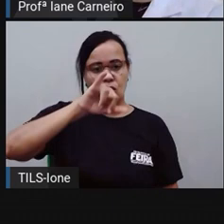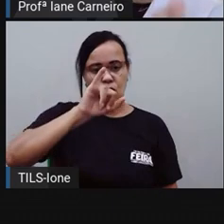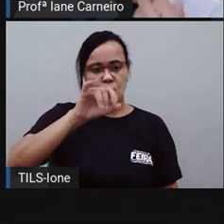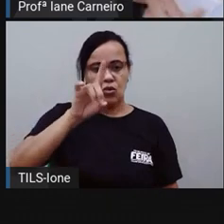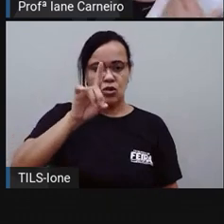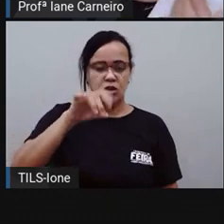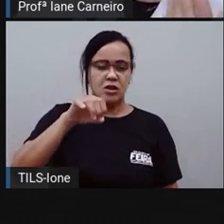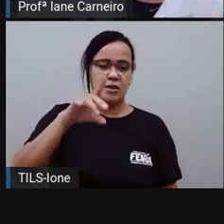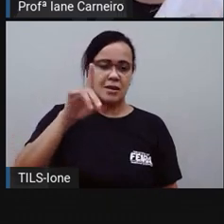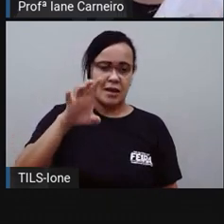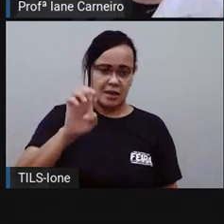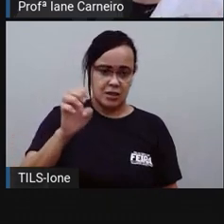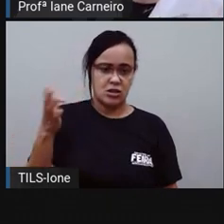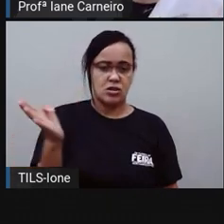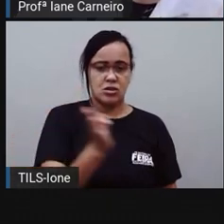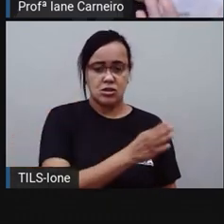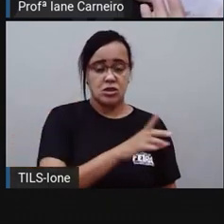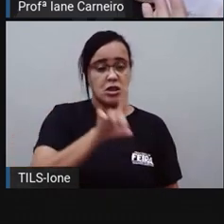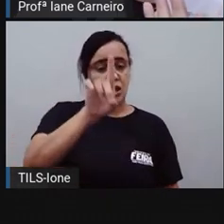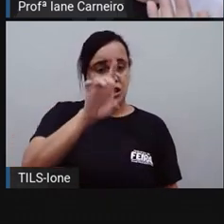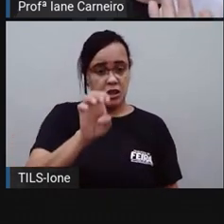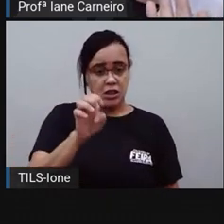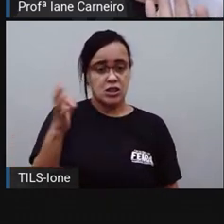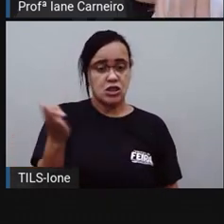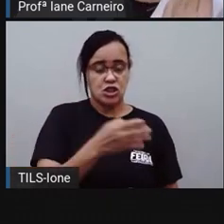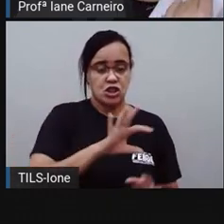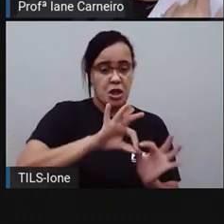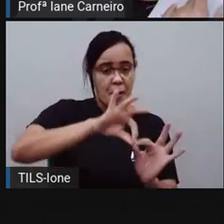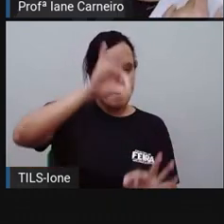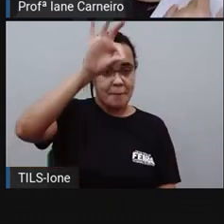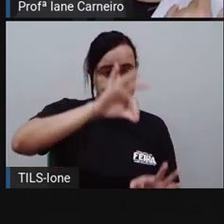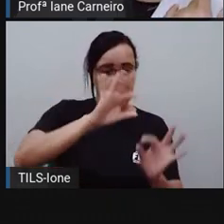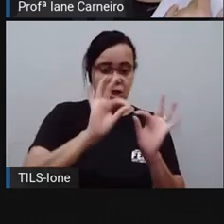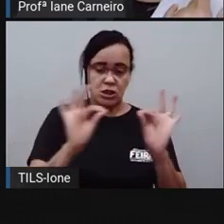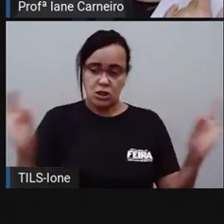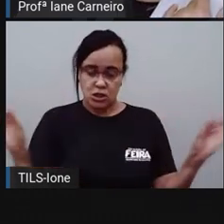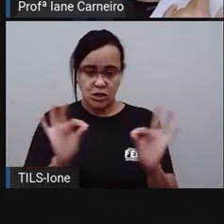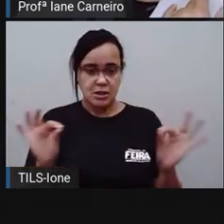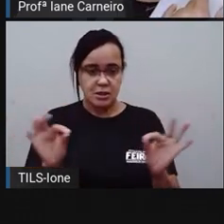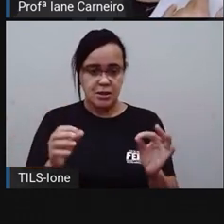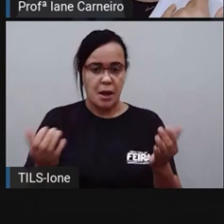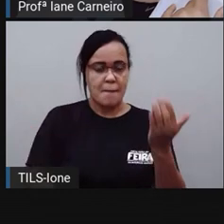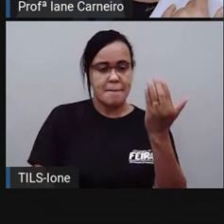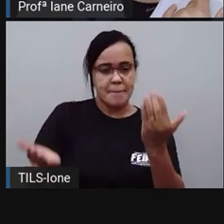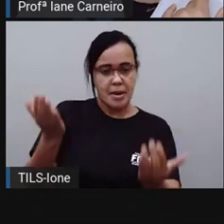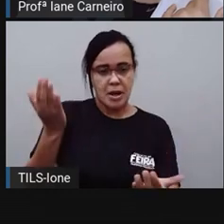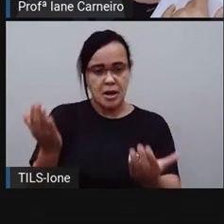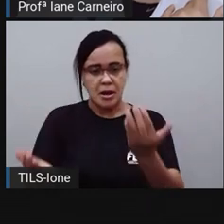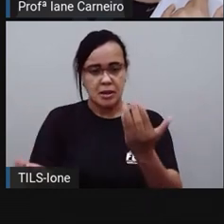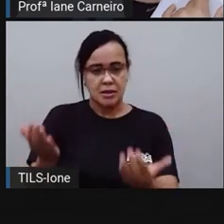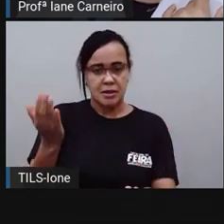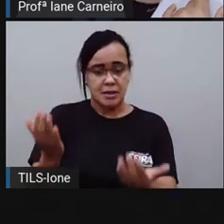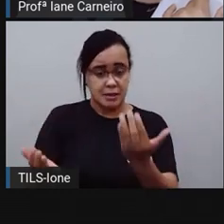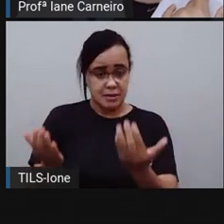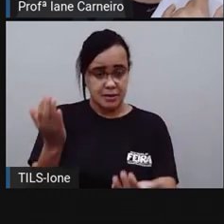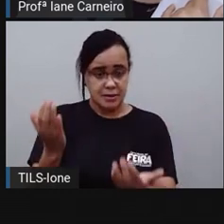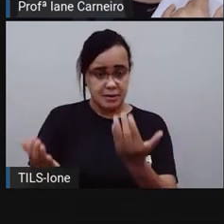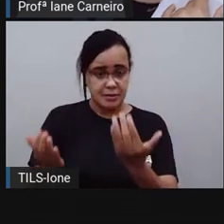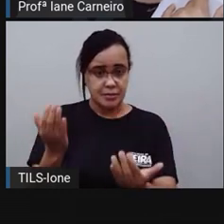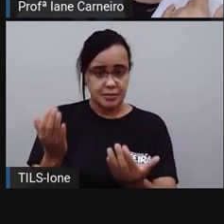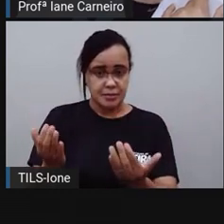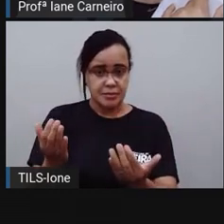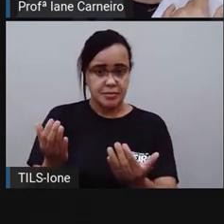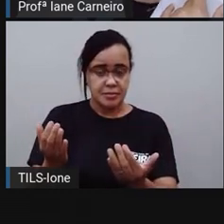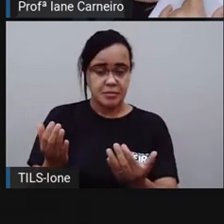instrumentos, eles indicam, né, então, a balança, né, a, os copos medidores, eles vão indicar